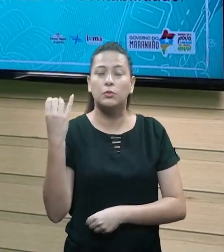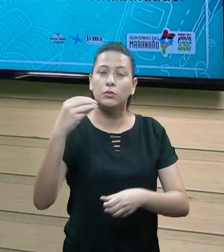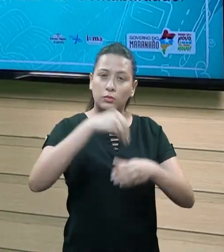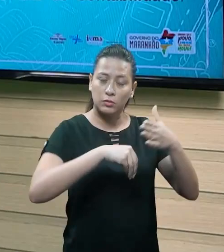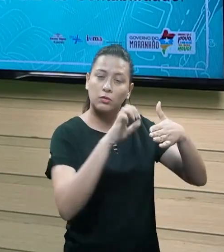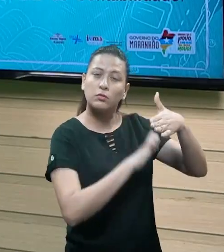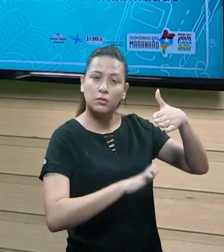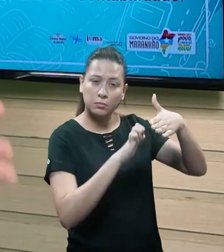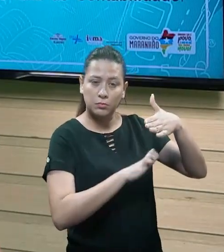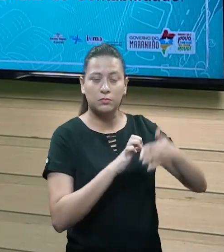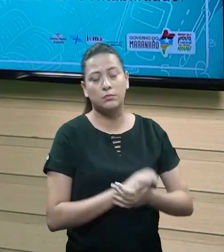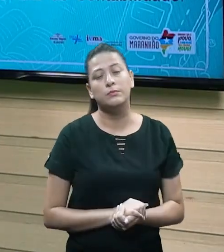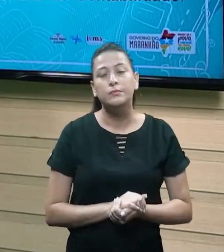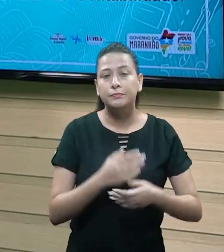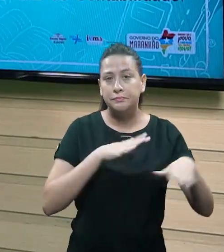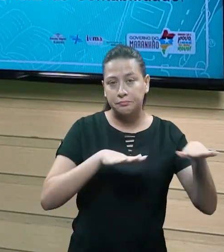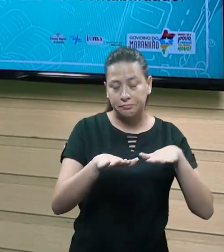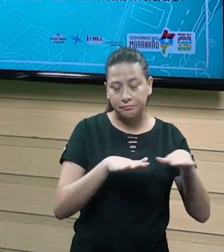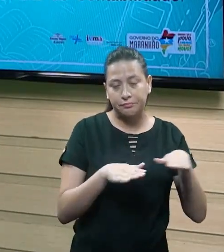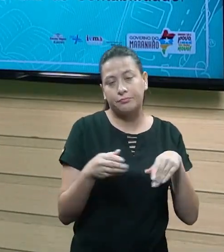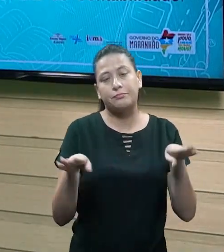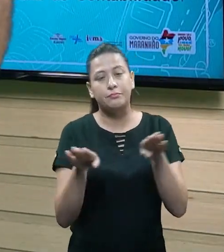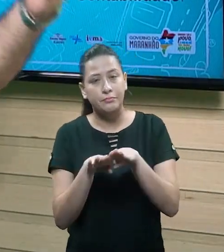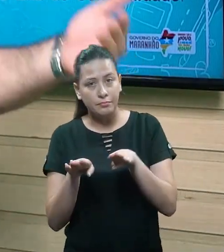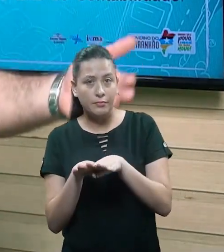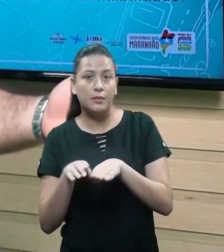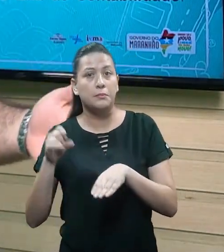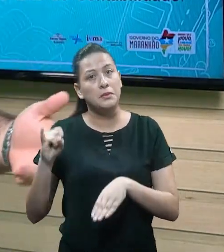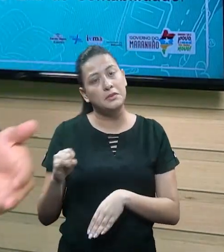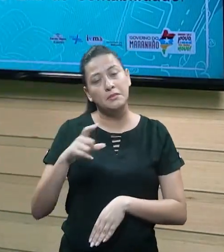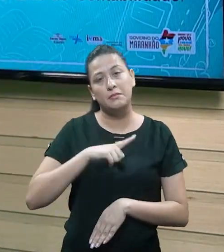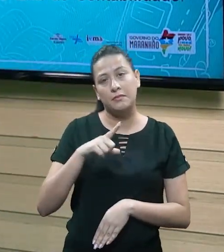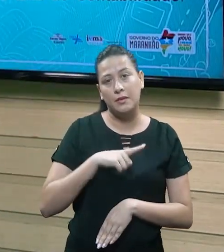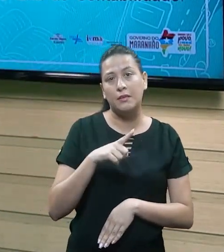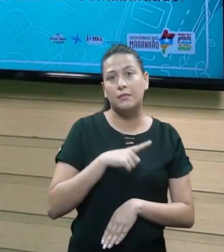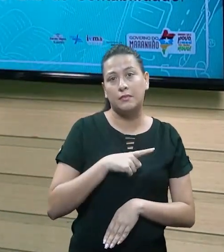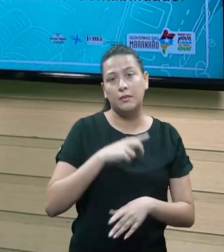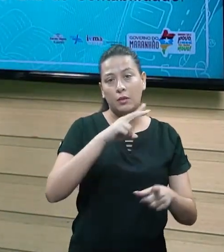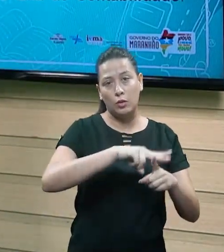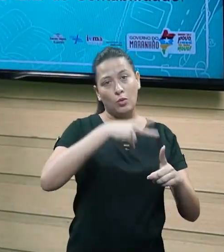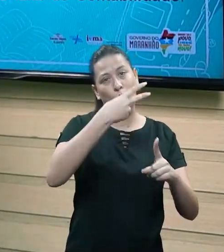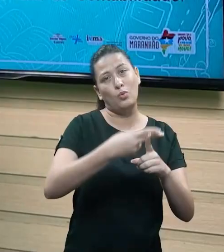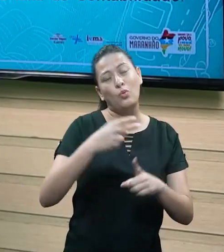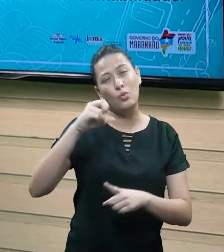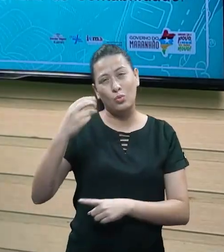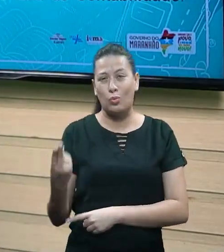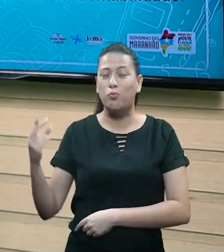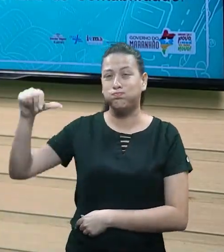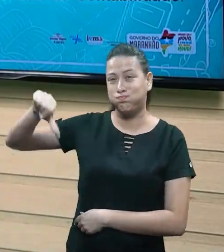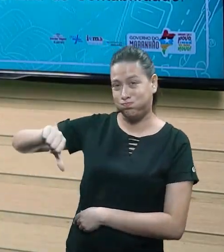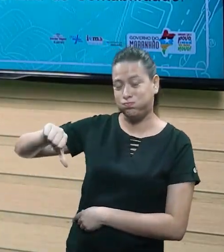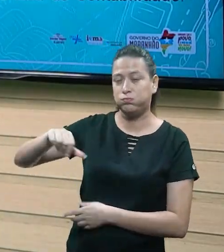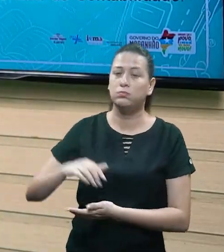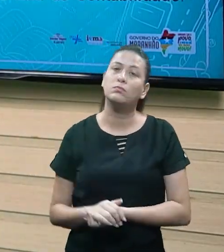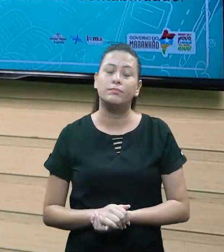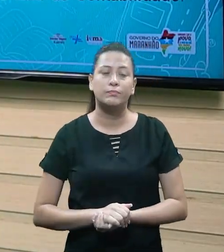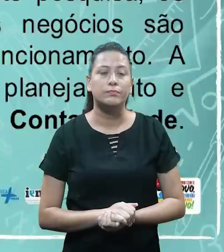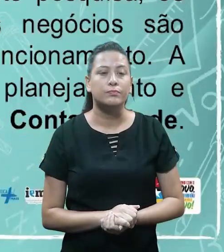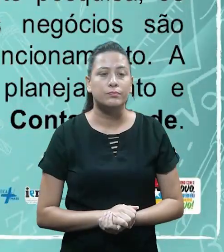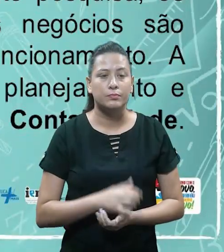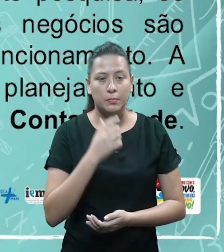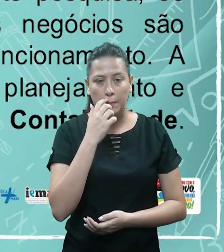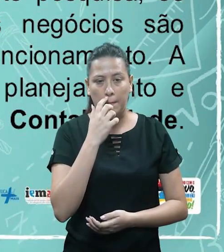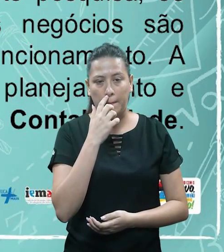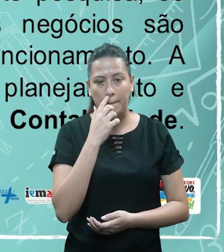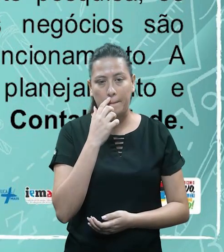de uma empresa, na movimentação de uma empresa e, consequentemente, se ela vai ter lucro, prejuízo, assim por diante. Tá? Então, vamos dar uma lida nessas informações, ó.